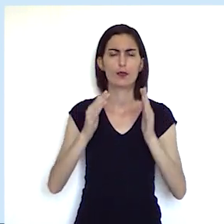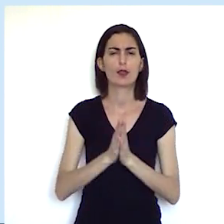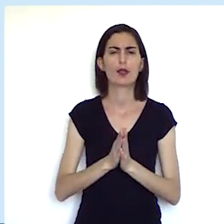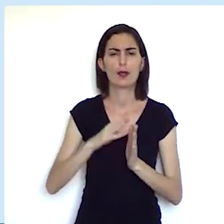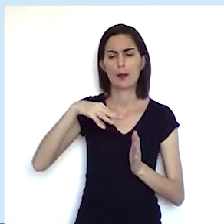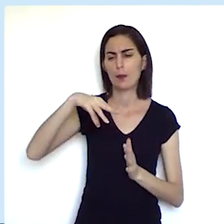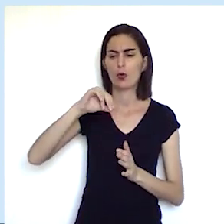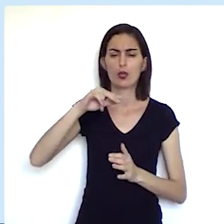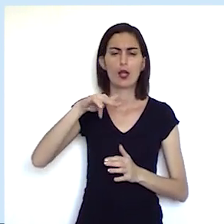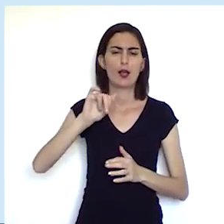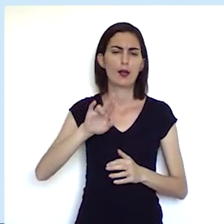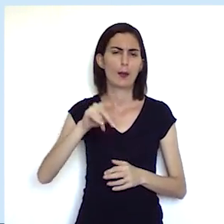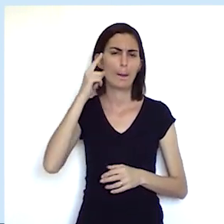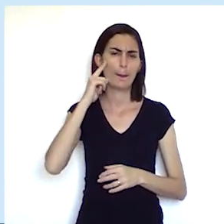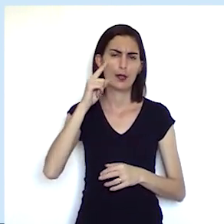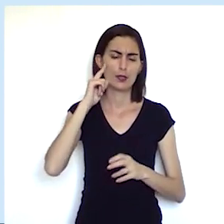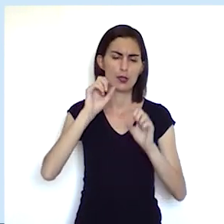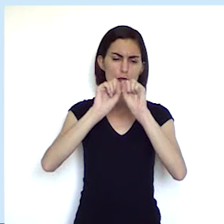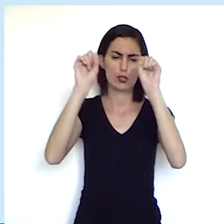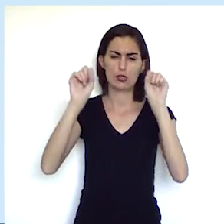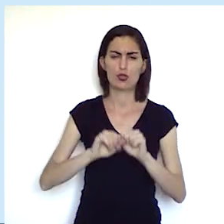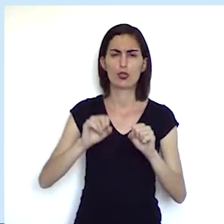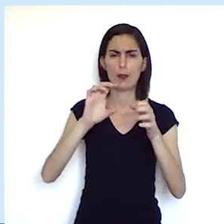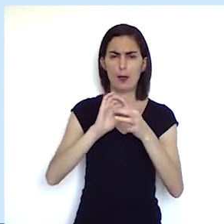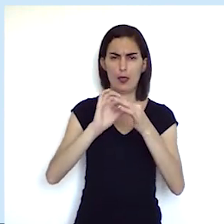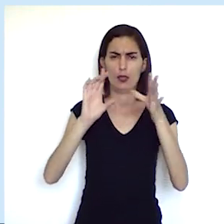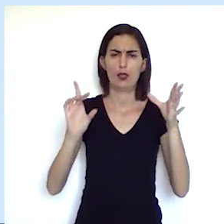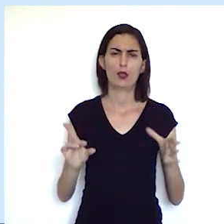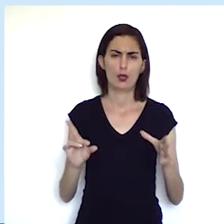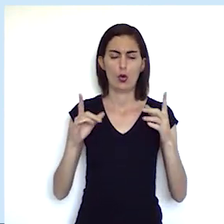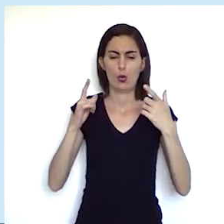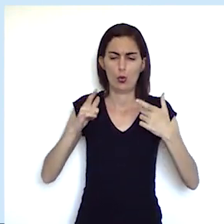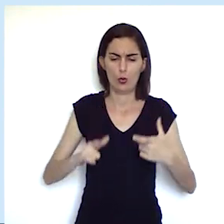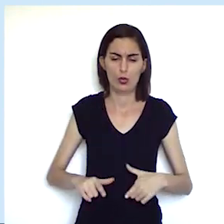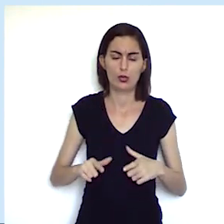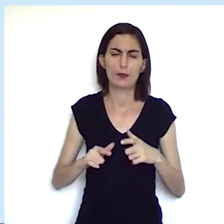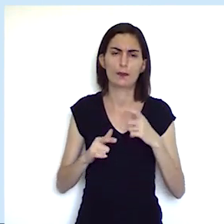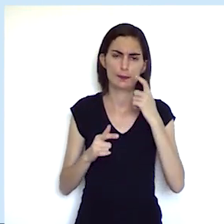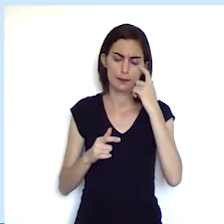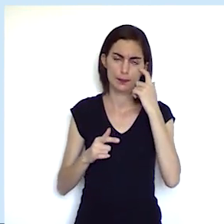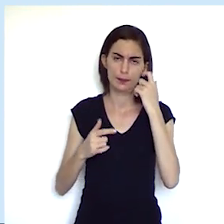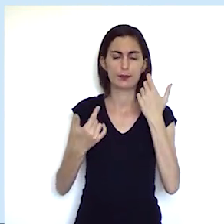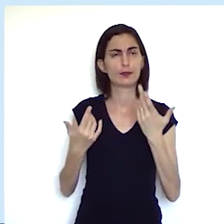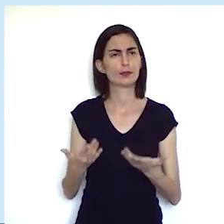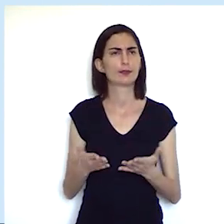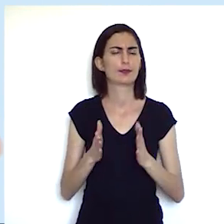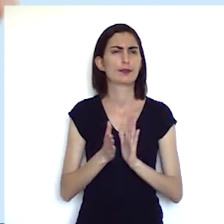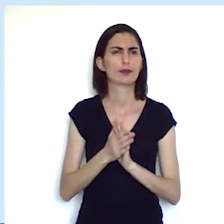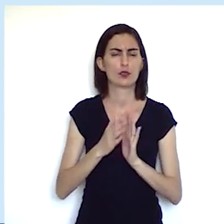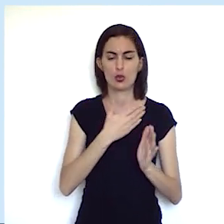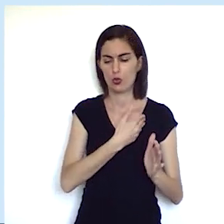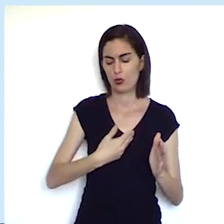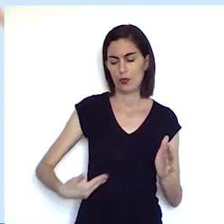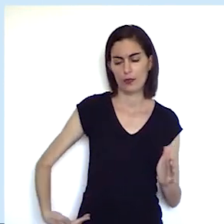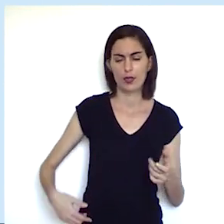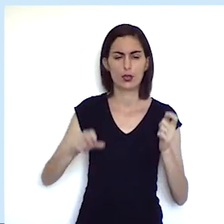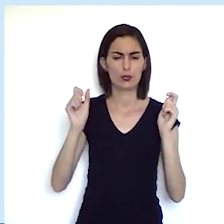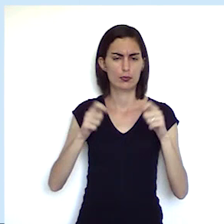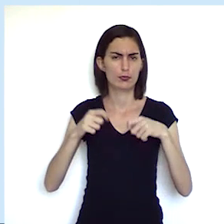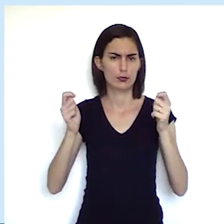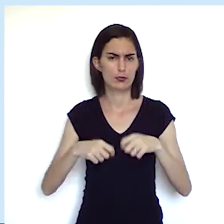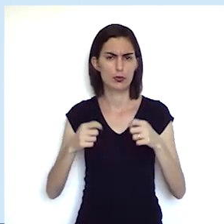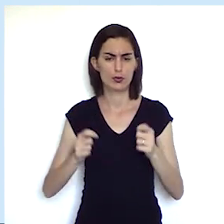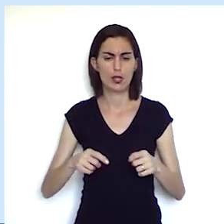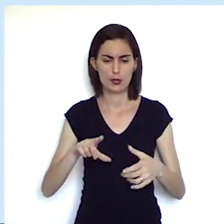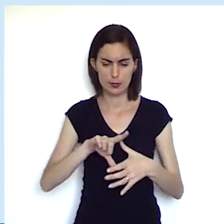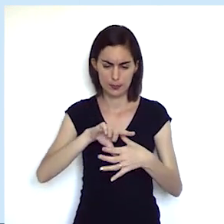monarquias pensando sistemas mais democráticos onde os governantes pudessem ser